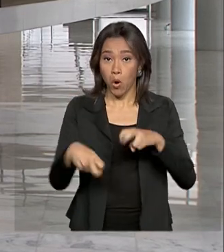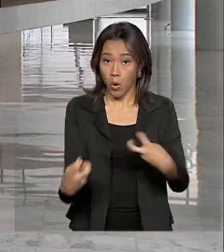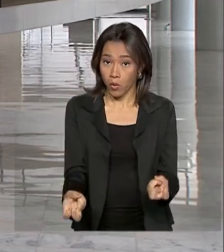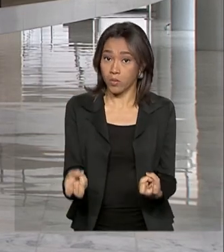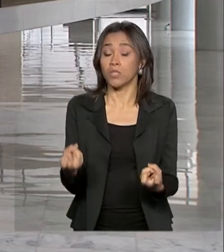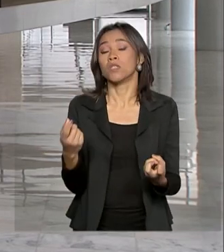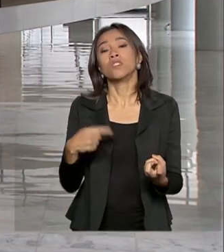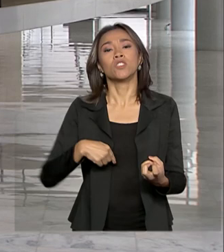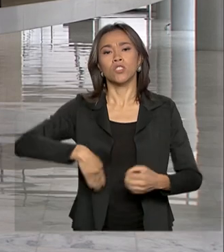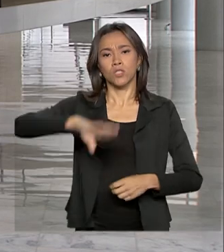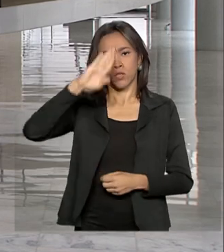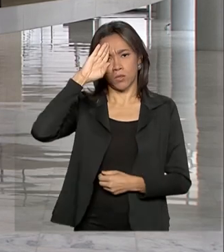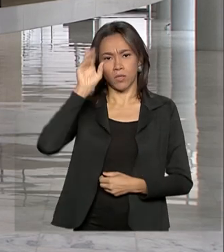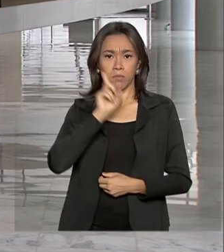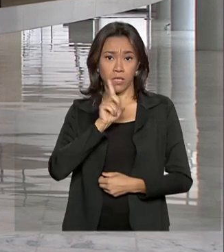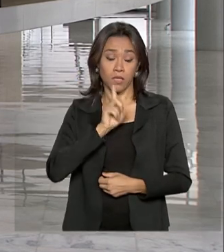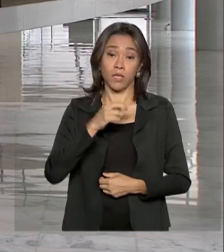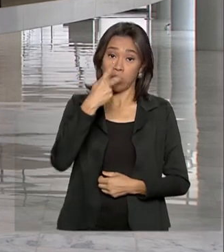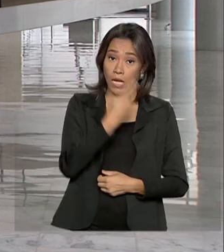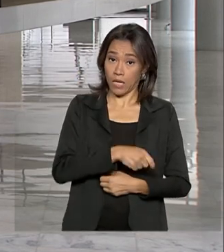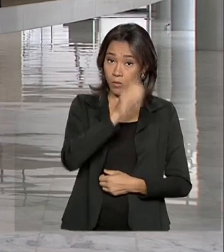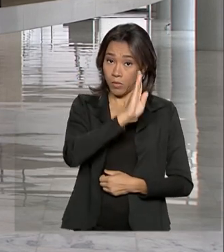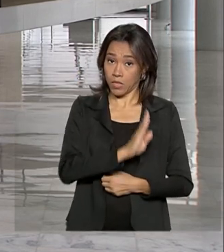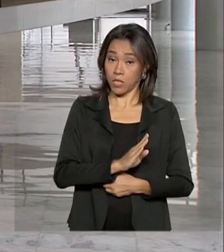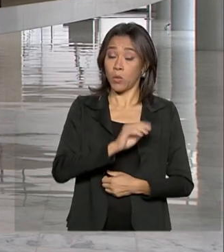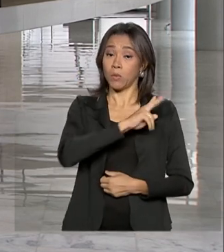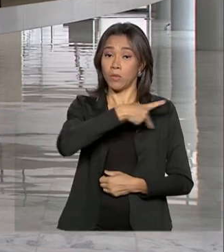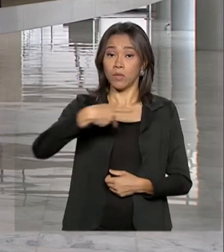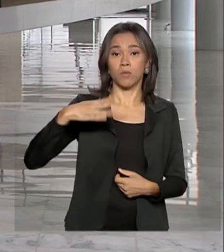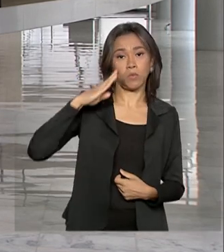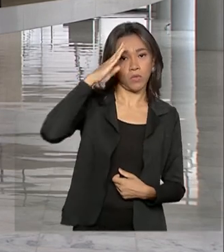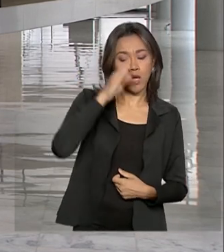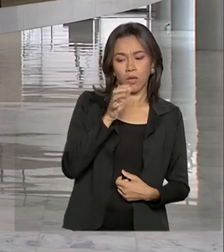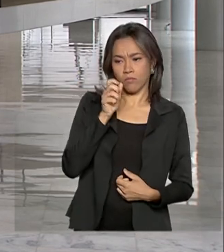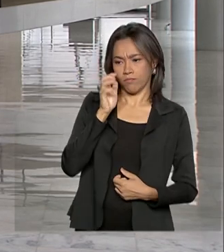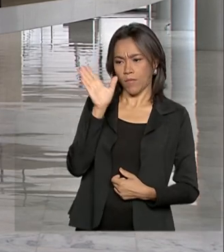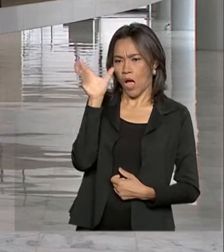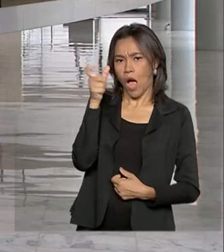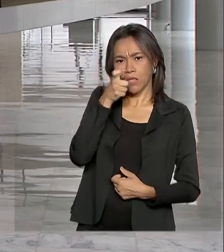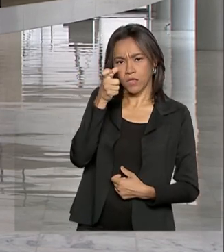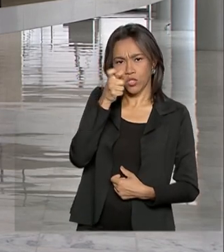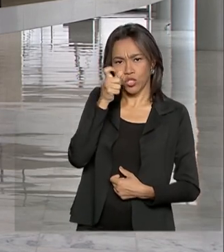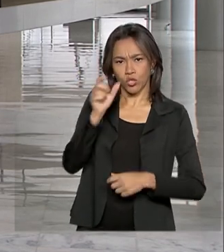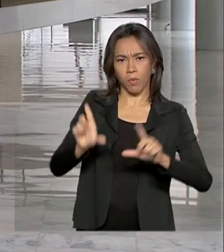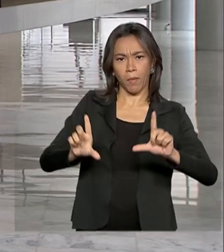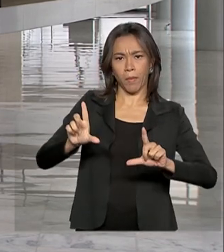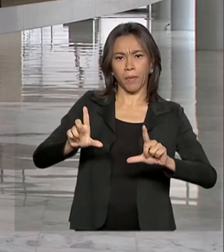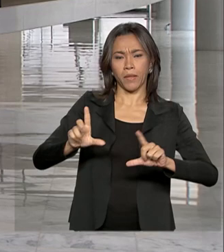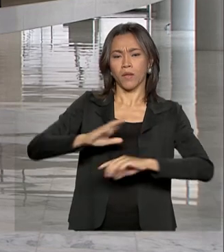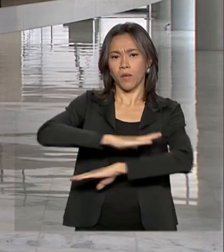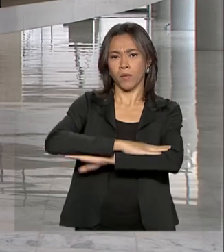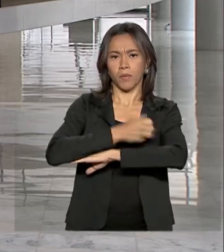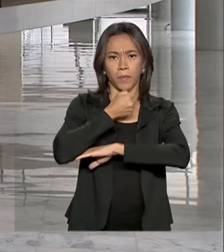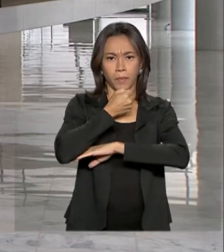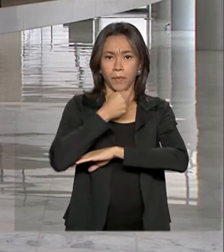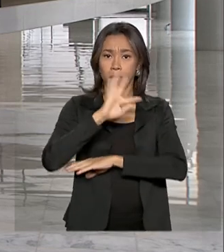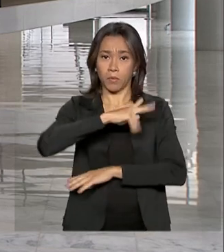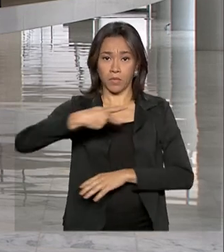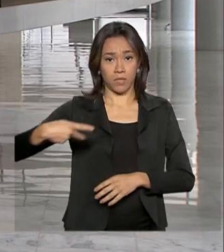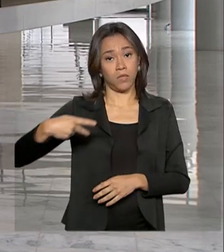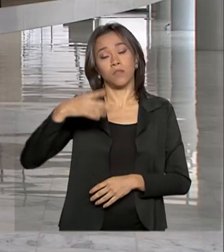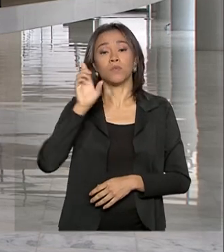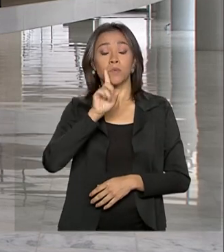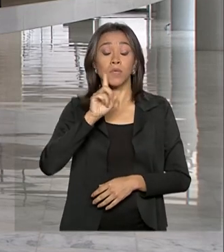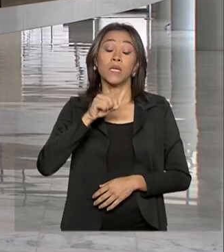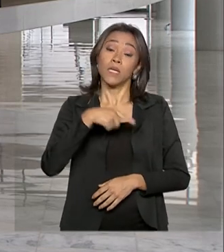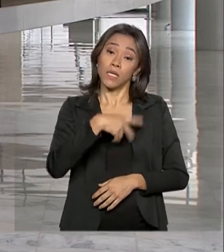Brasil, o presidente Jair Bolsonaro acompanhou esse pronunciamento do Trump e disse que o Brasil se posiciona de acordo com a Constituição,